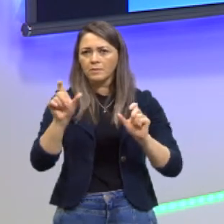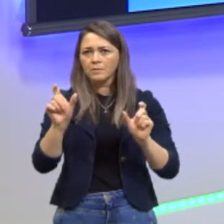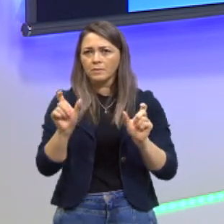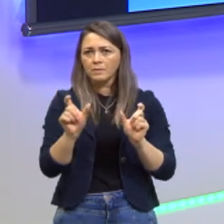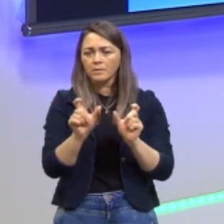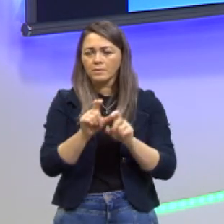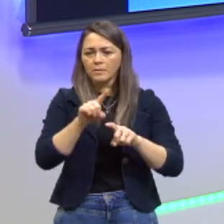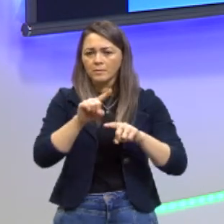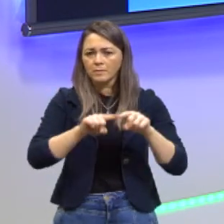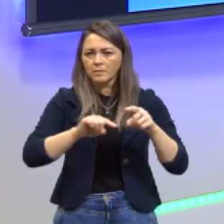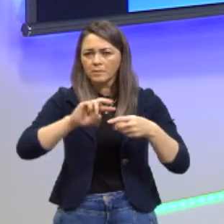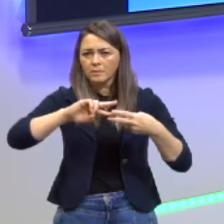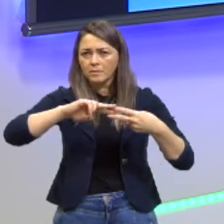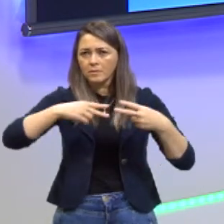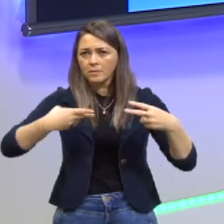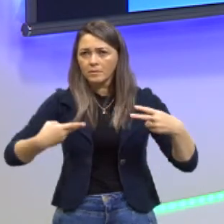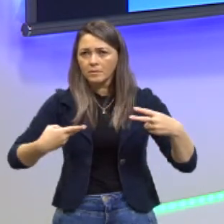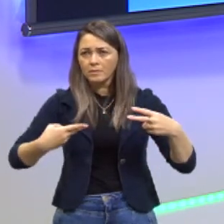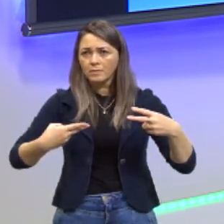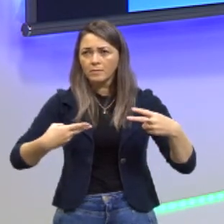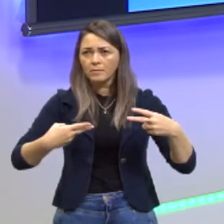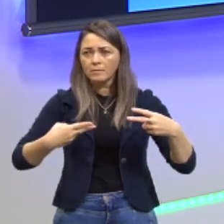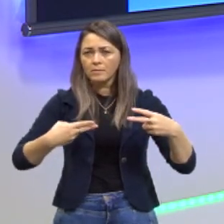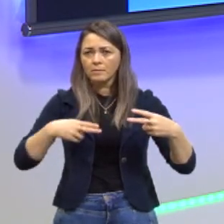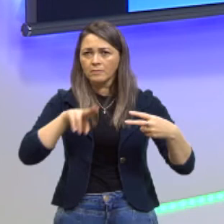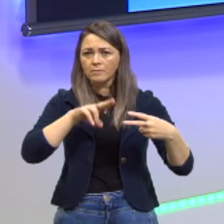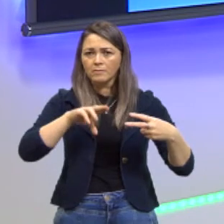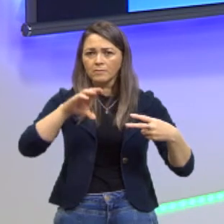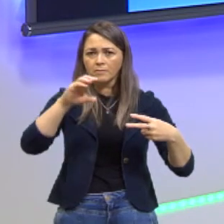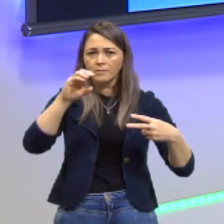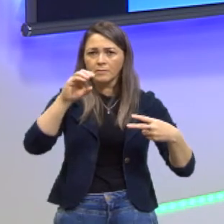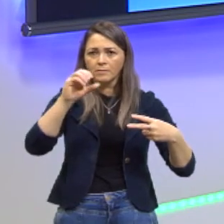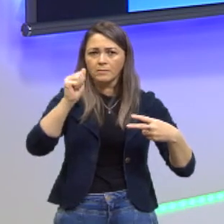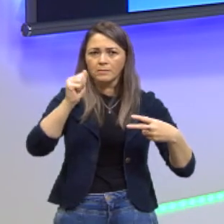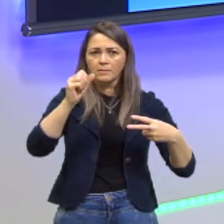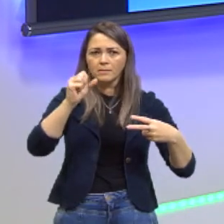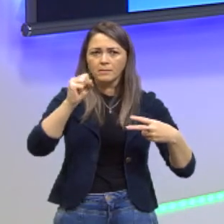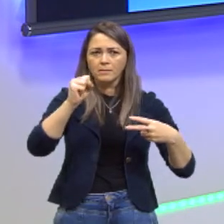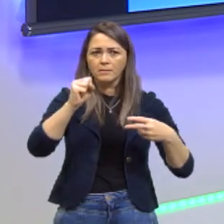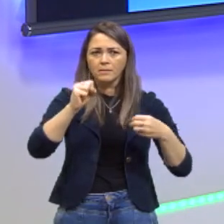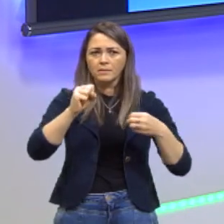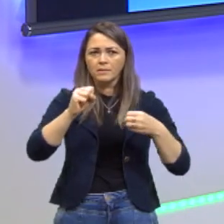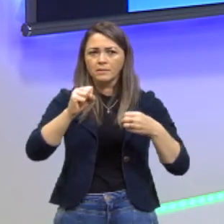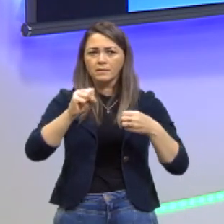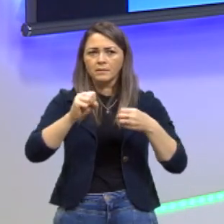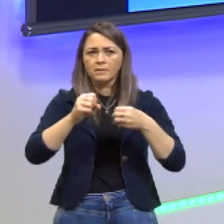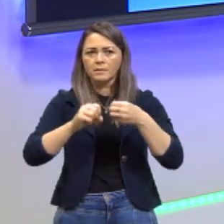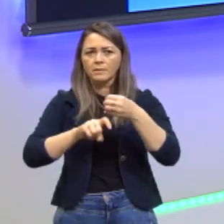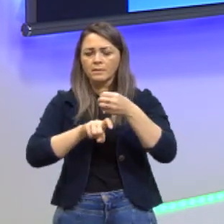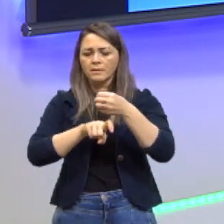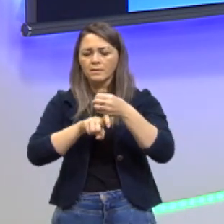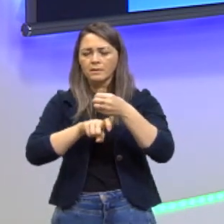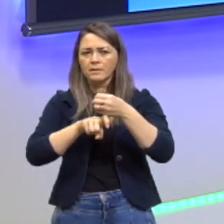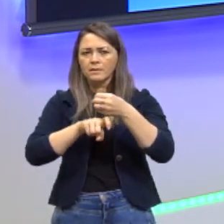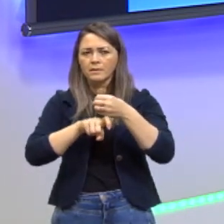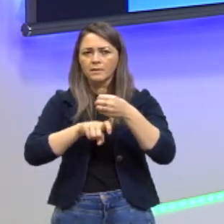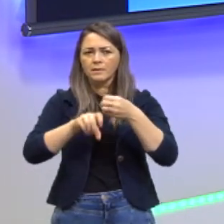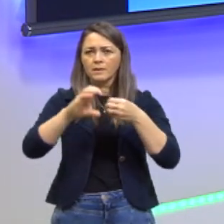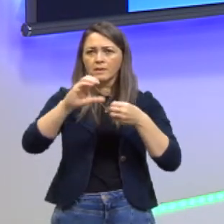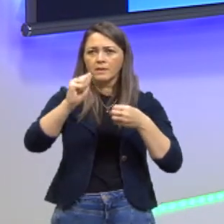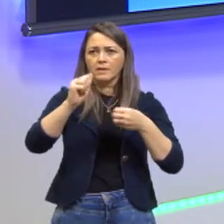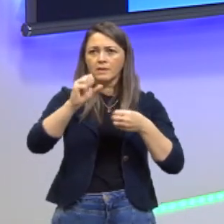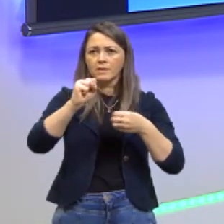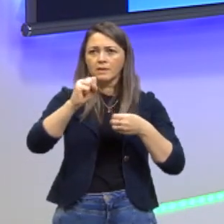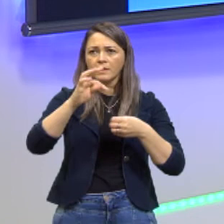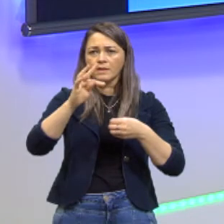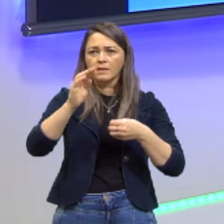material genético da castanha do Pará na soja. Ora, vamos raciocinar. Castanha do Pará